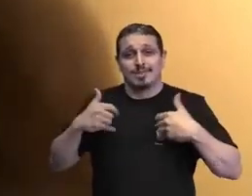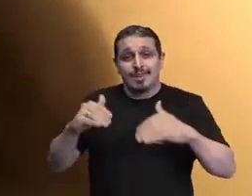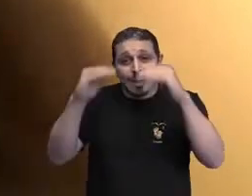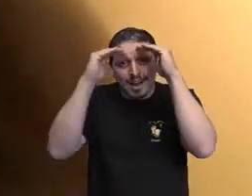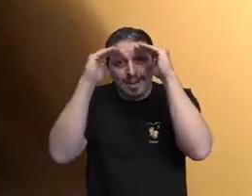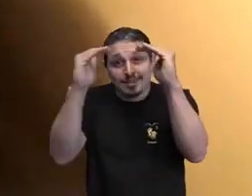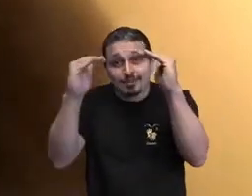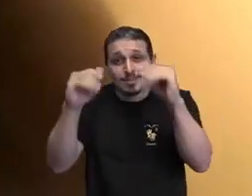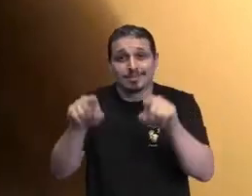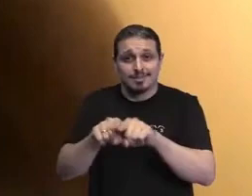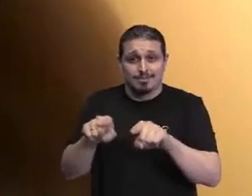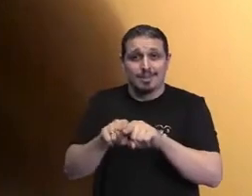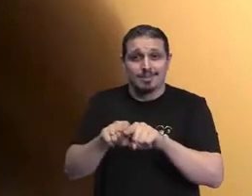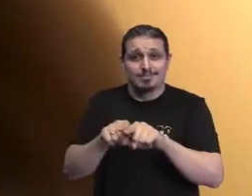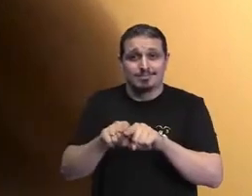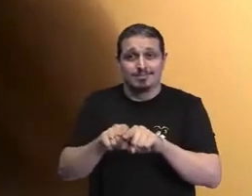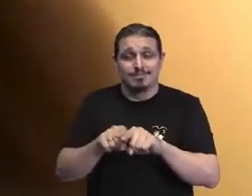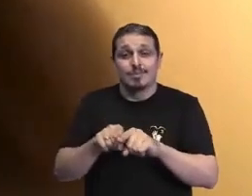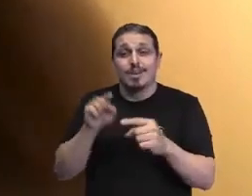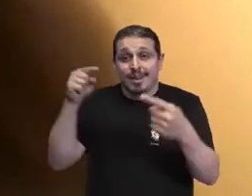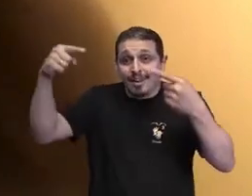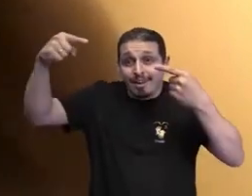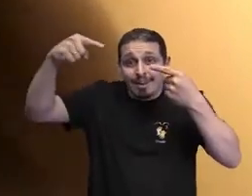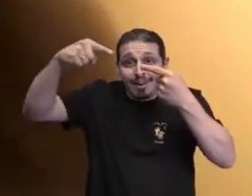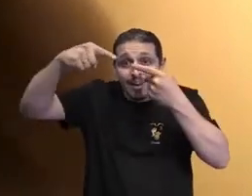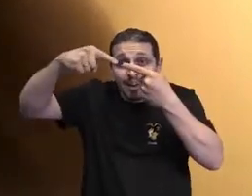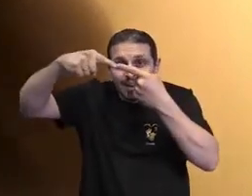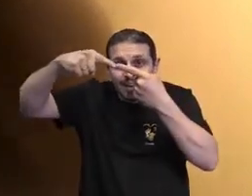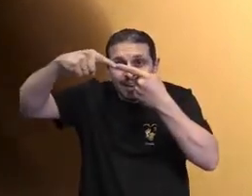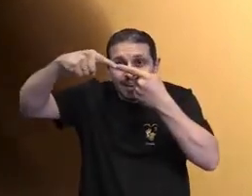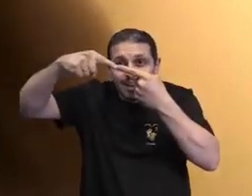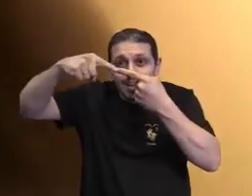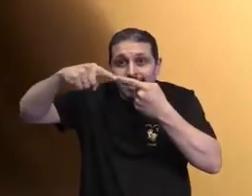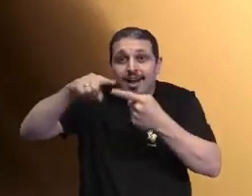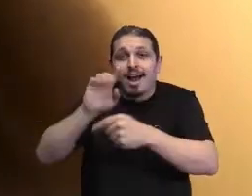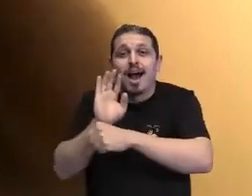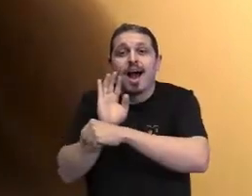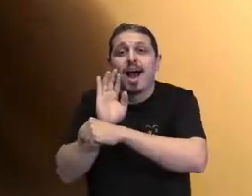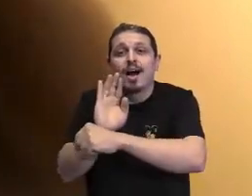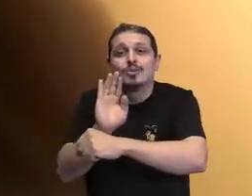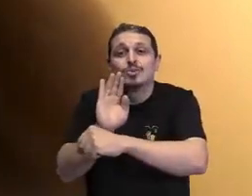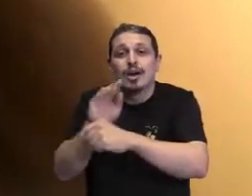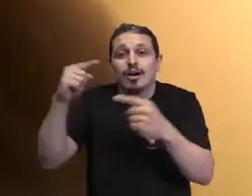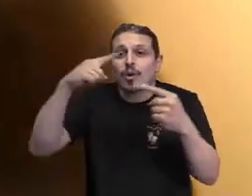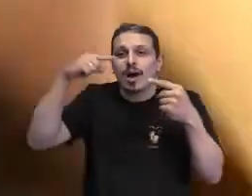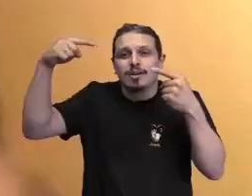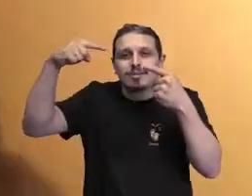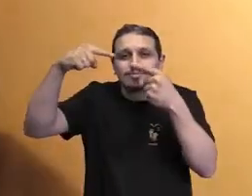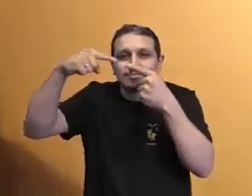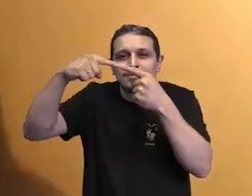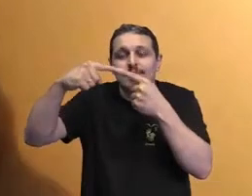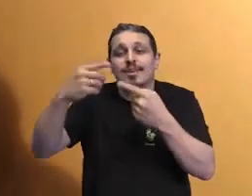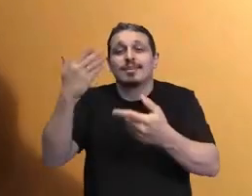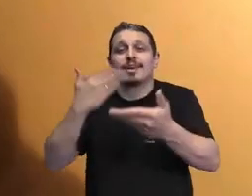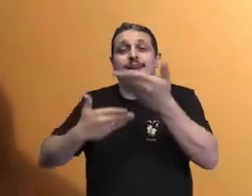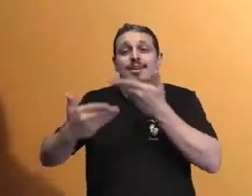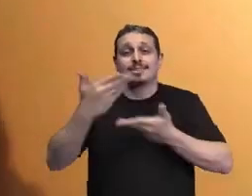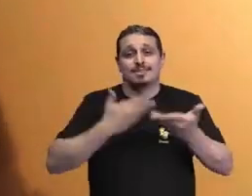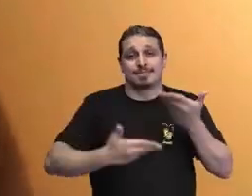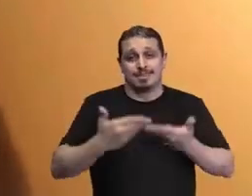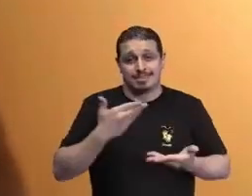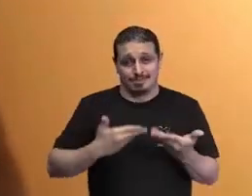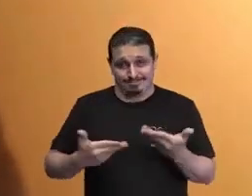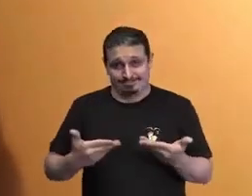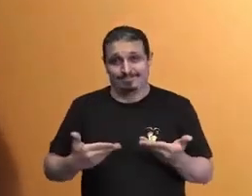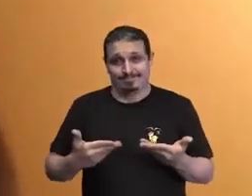capazes de oferecer o dedo para que outra pessoa nele encoste, mas também ser capaz de procurar esse outro dedo para que